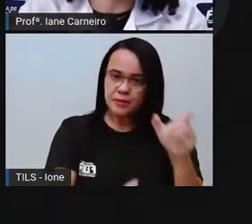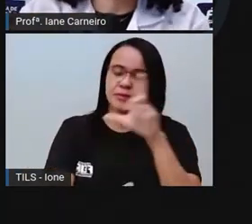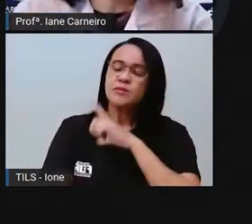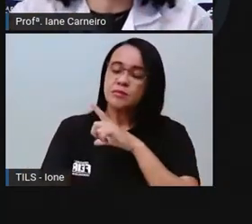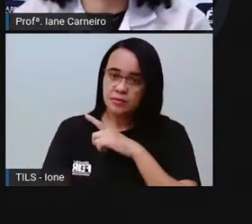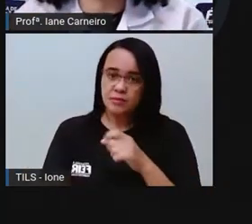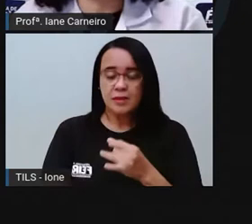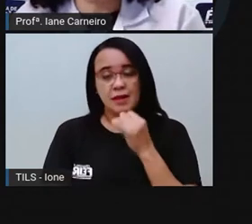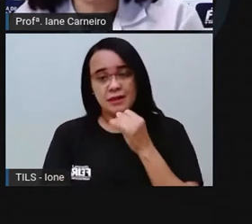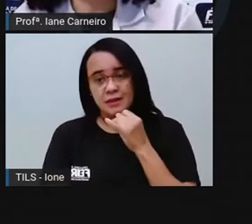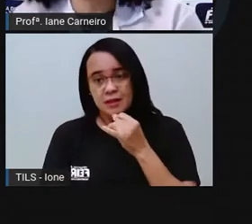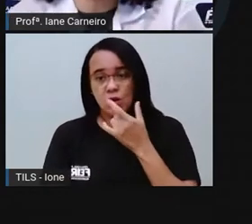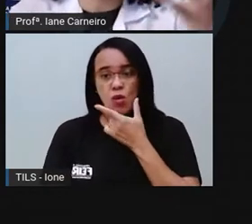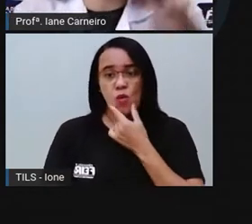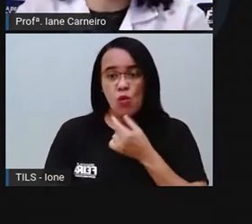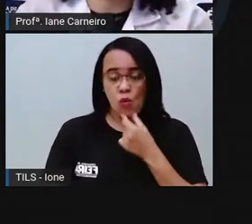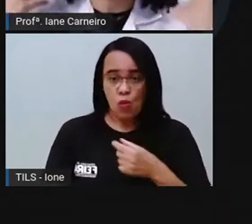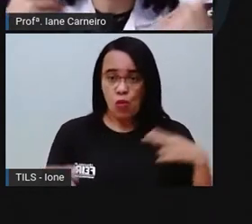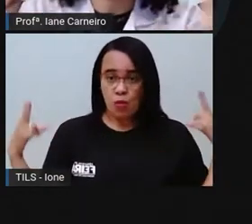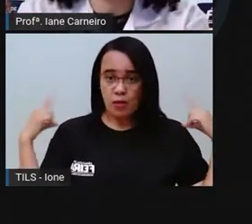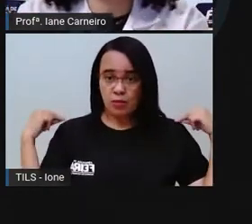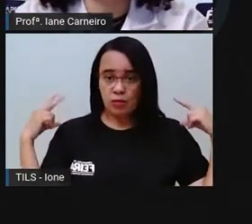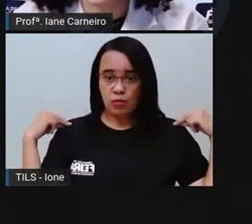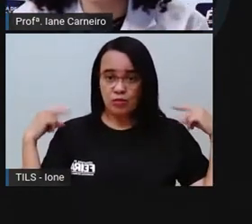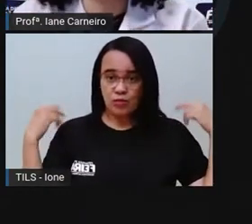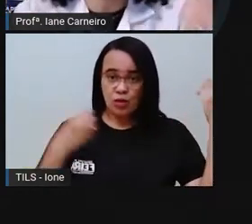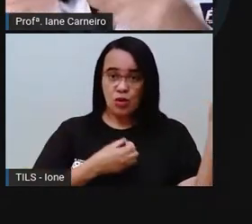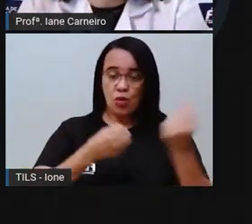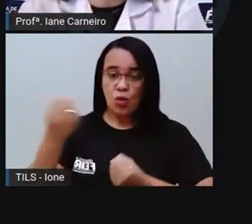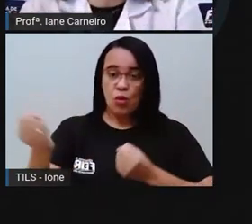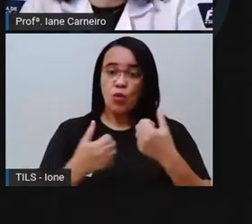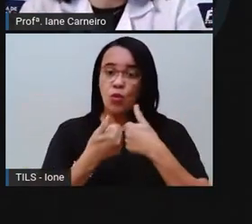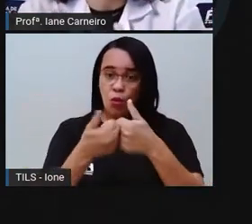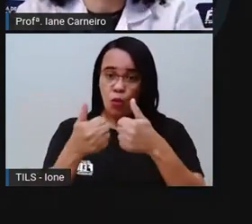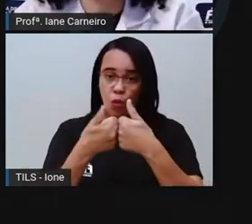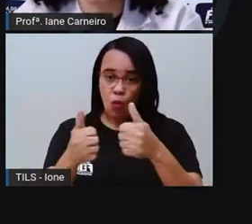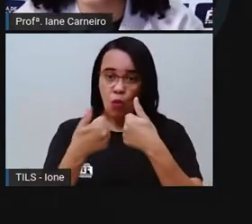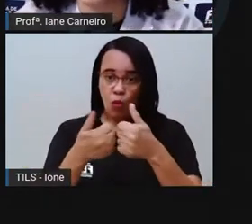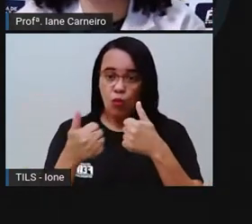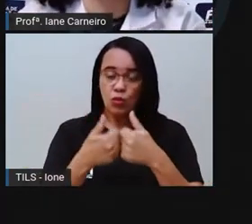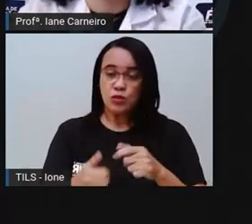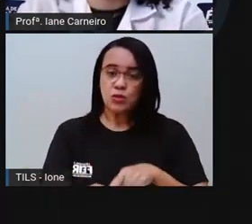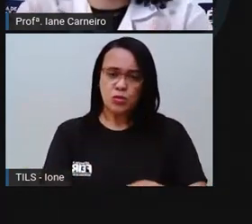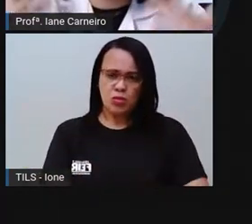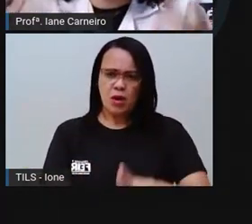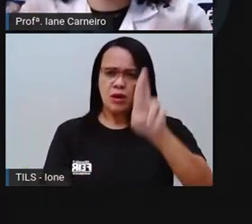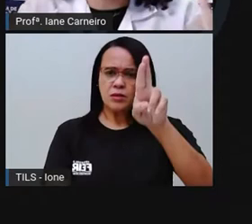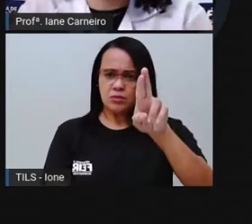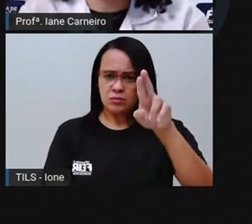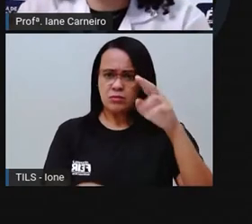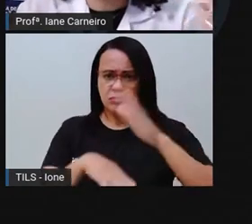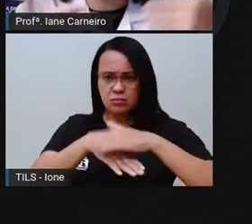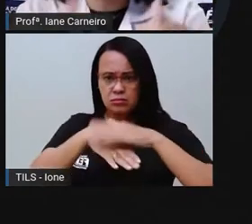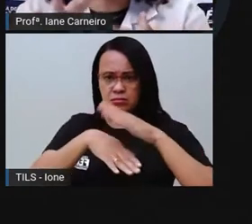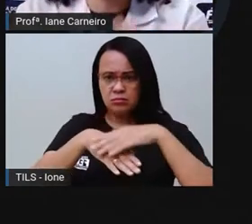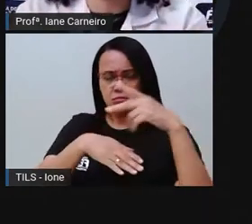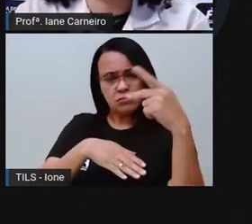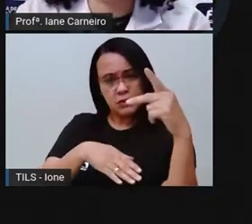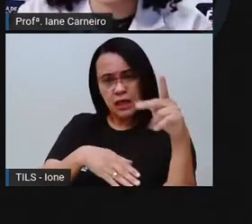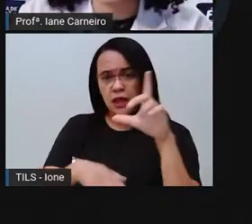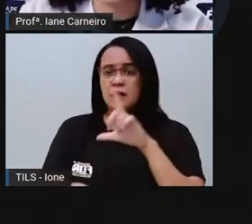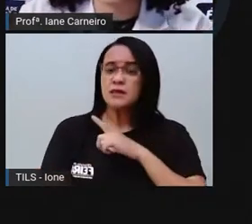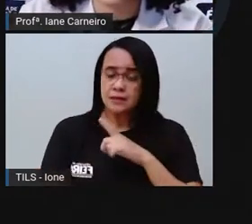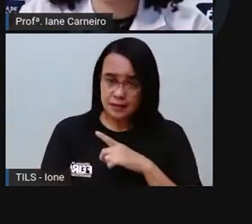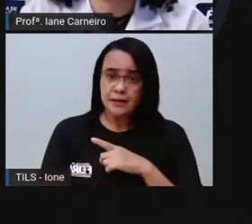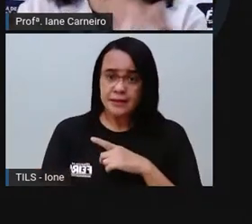exemplo, o motorista de ônibus, ele tem a responsabilidade pelo ônibus, né? Que ele dirige. E ele é responsável pelos